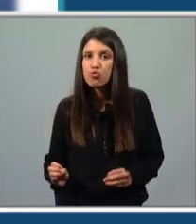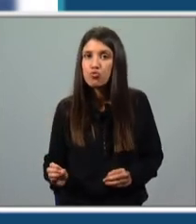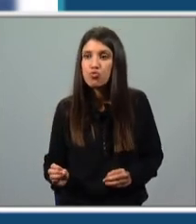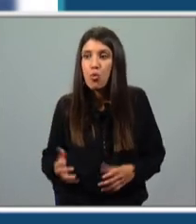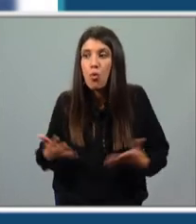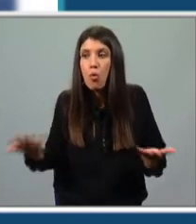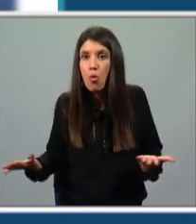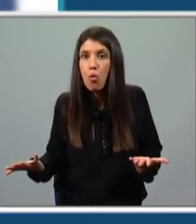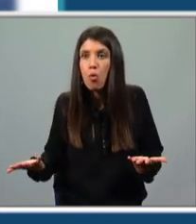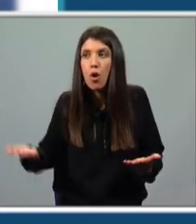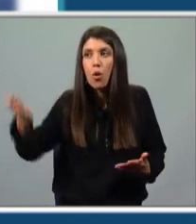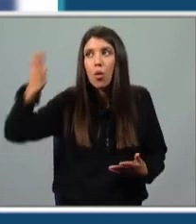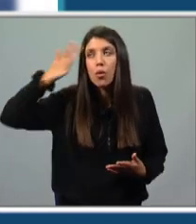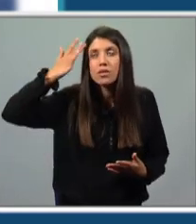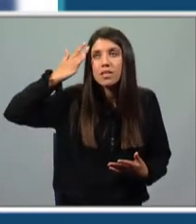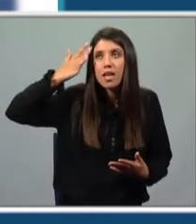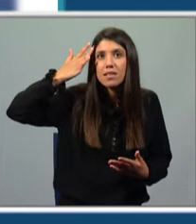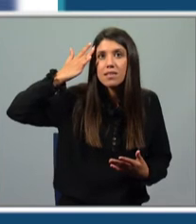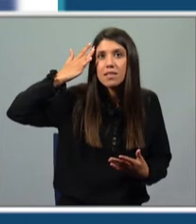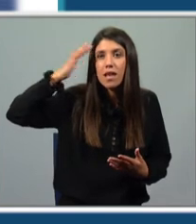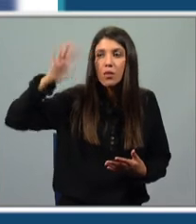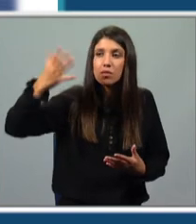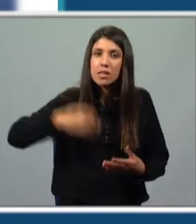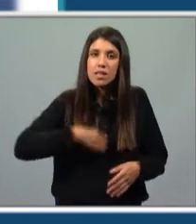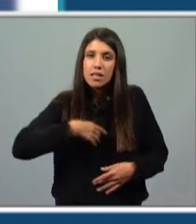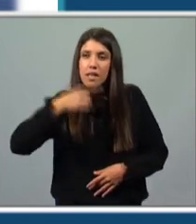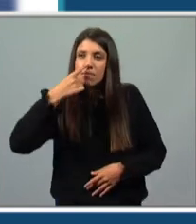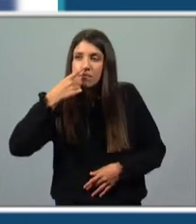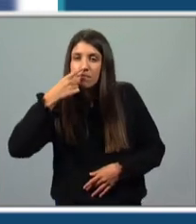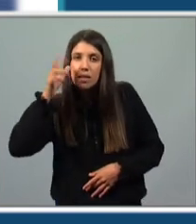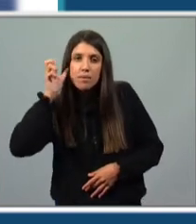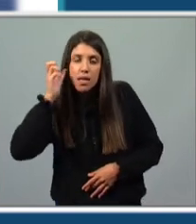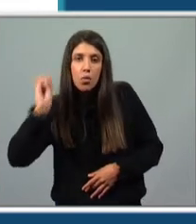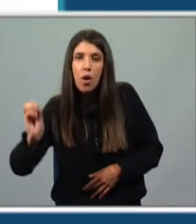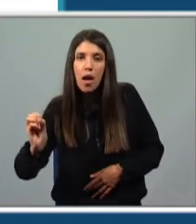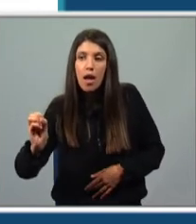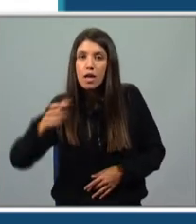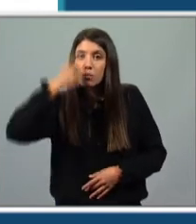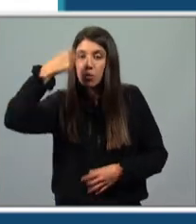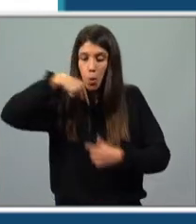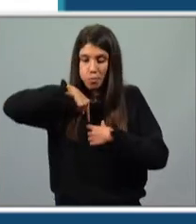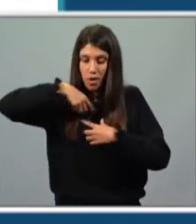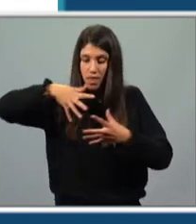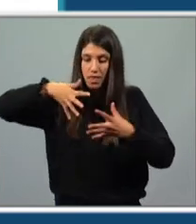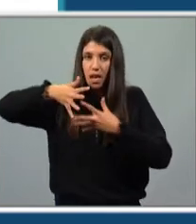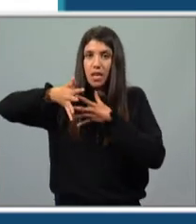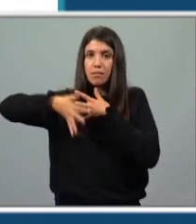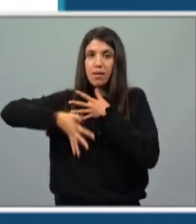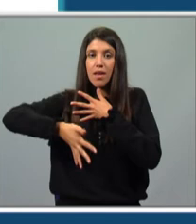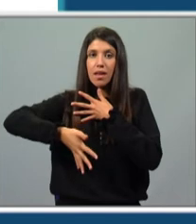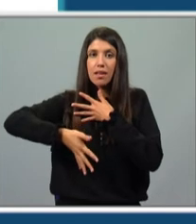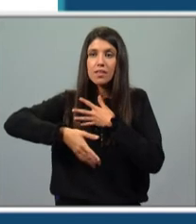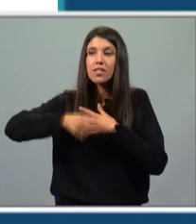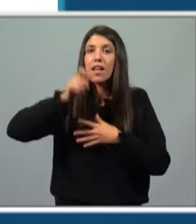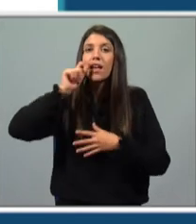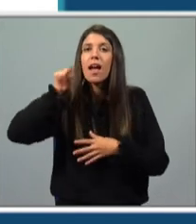por outra, não há consciência dos cinco sentidos e as pessoas são transparentes por dentro. As personagens desse mundo são